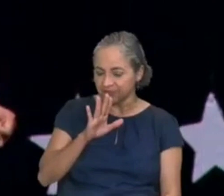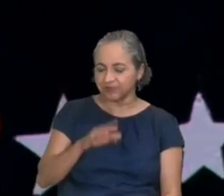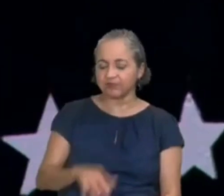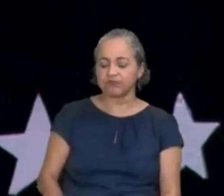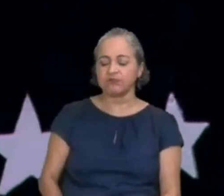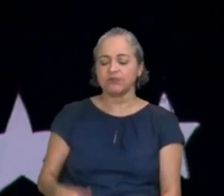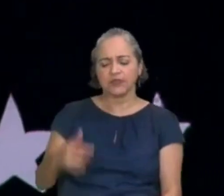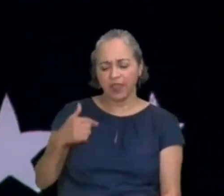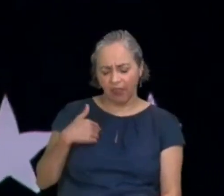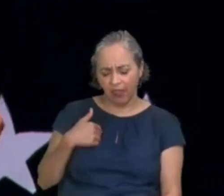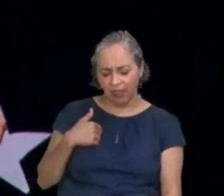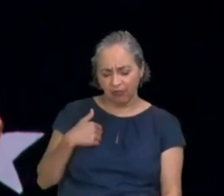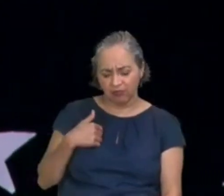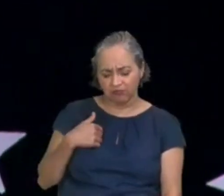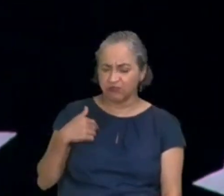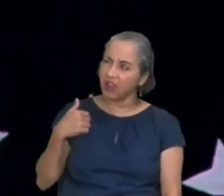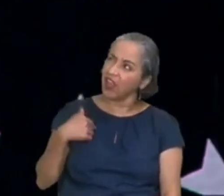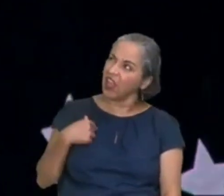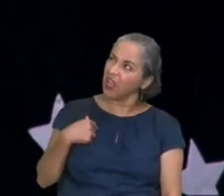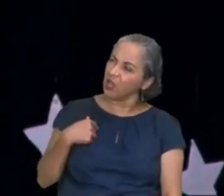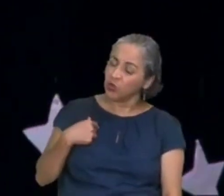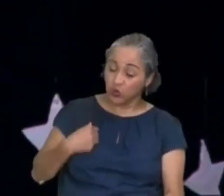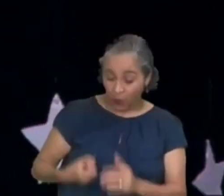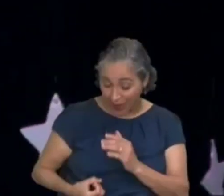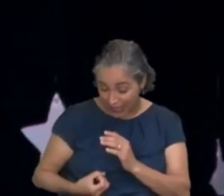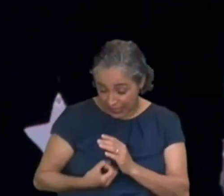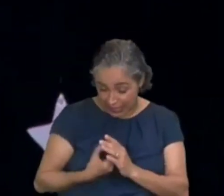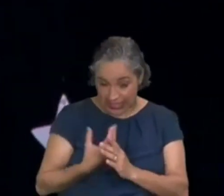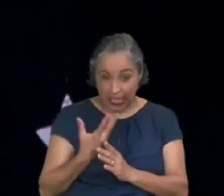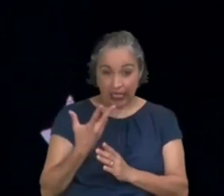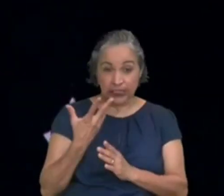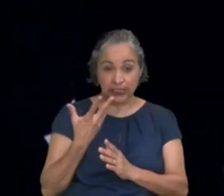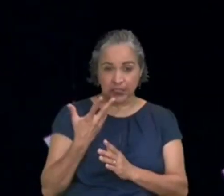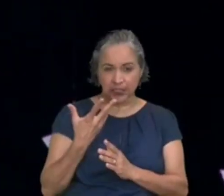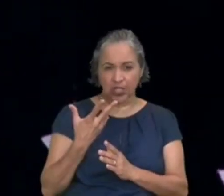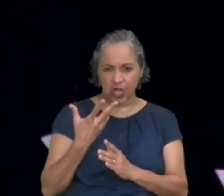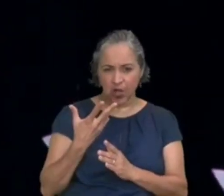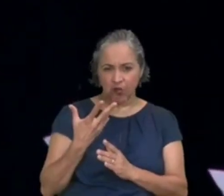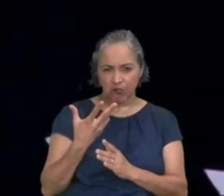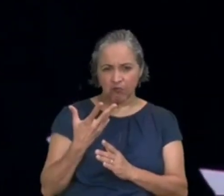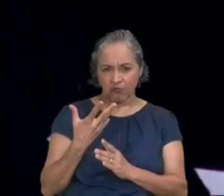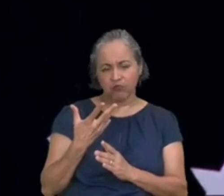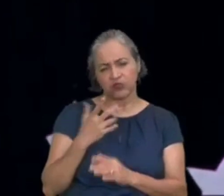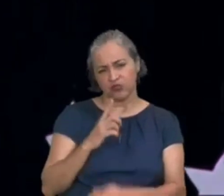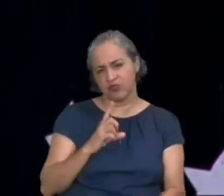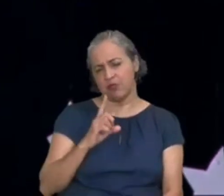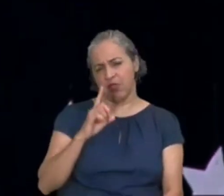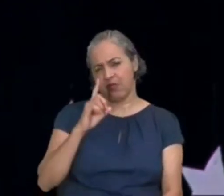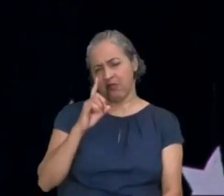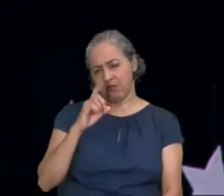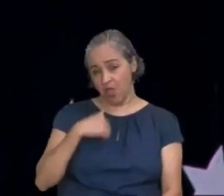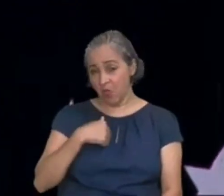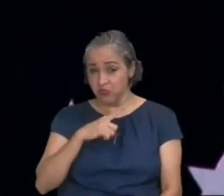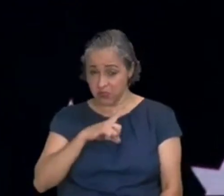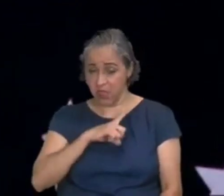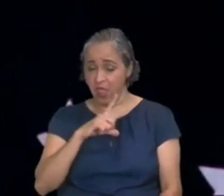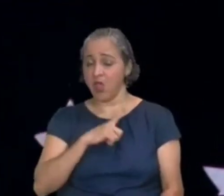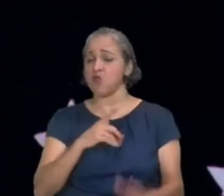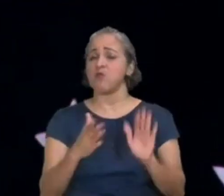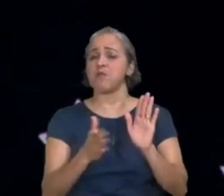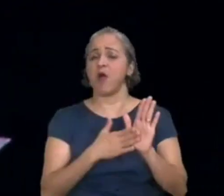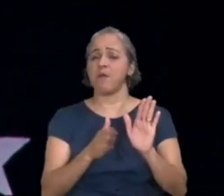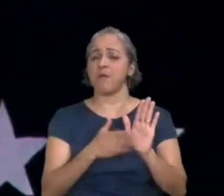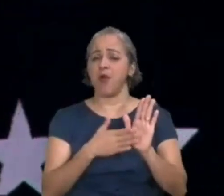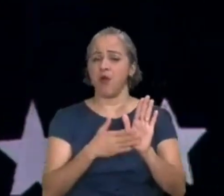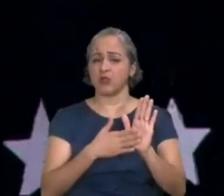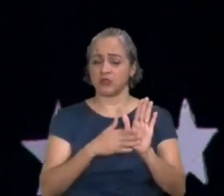eu sou uma criação, uma obra de Deus. eu tenho um propósito nesta